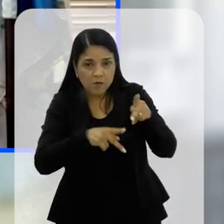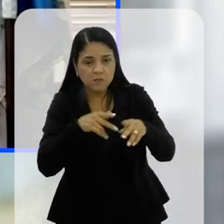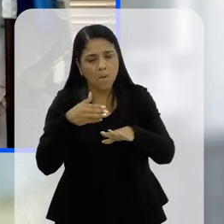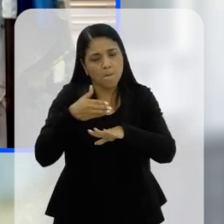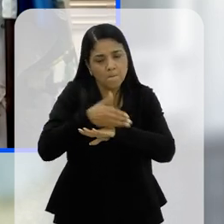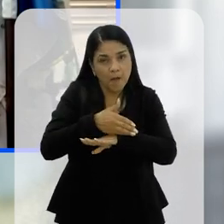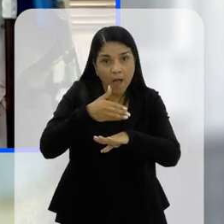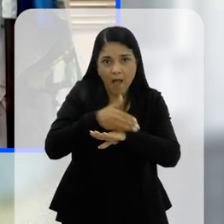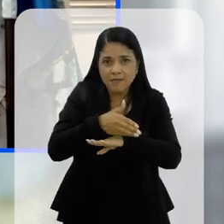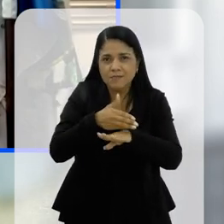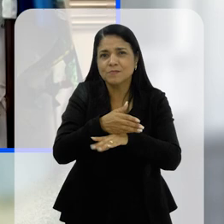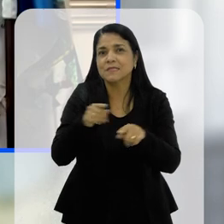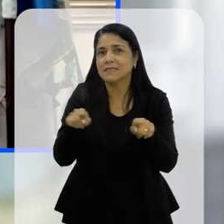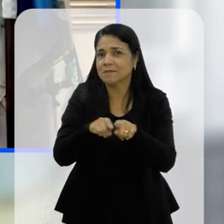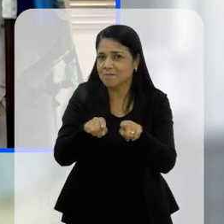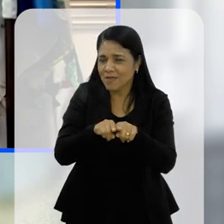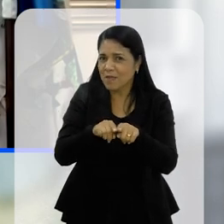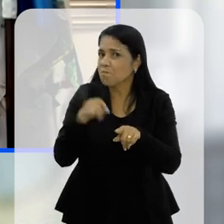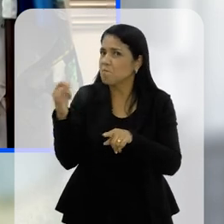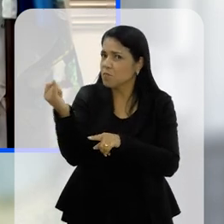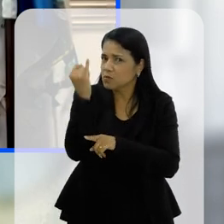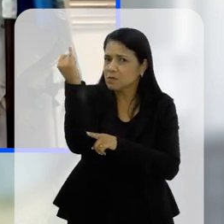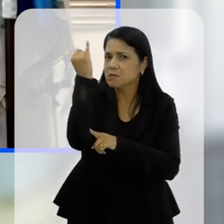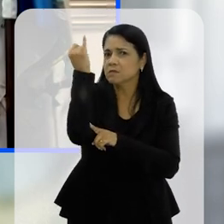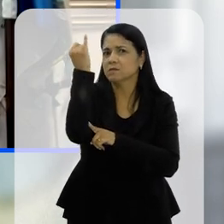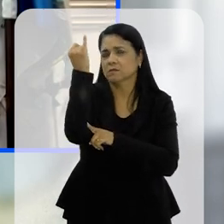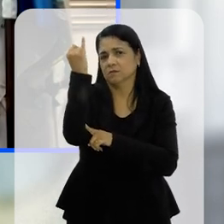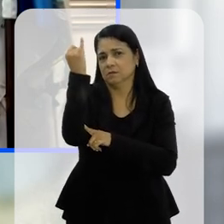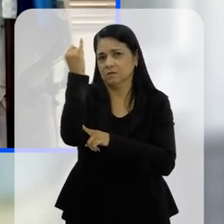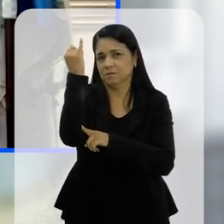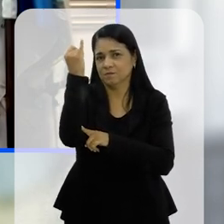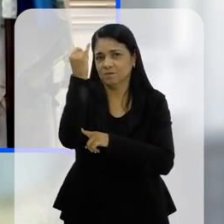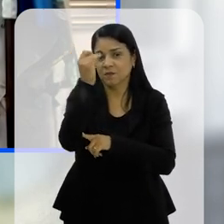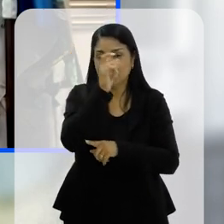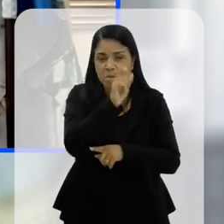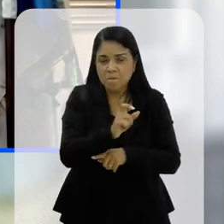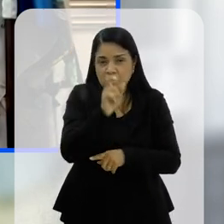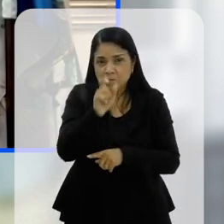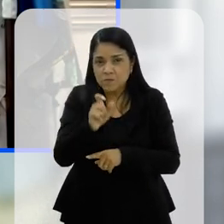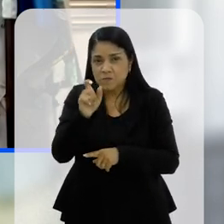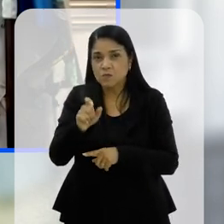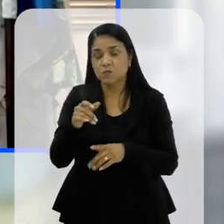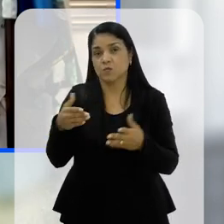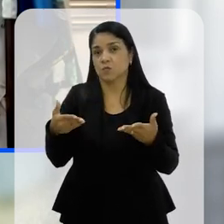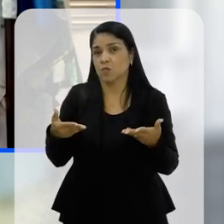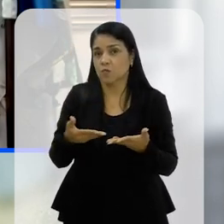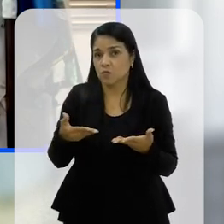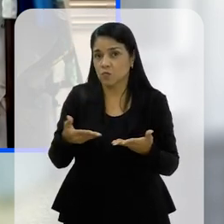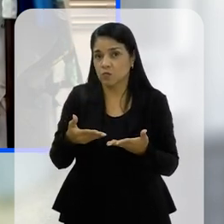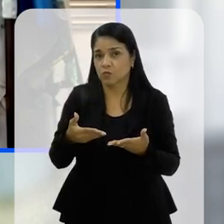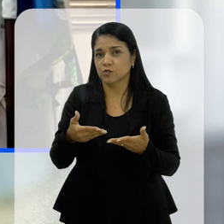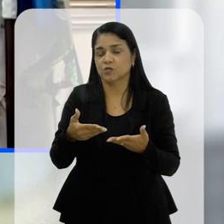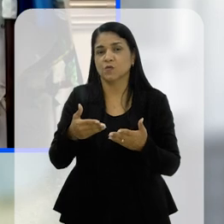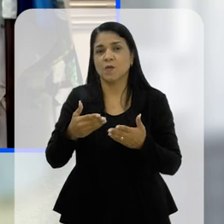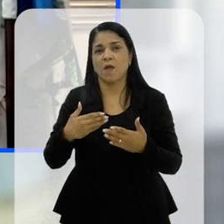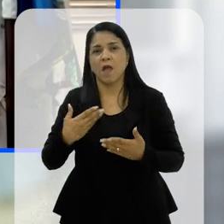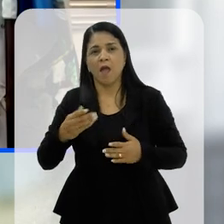população está mais participativa. Isso é muito importante. As pessoas que têm já hoje